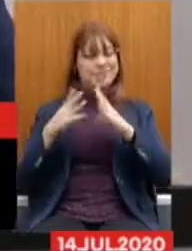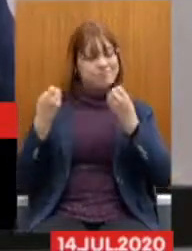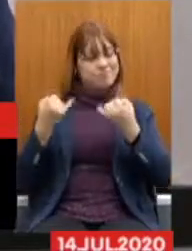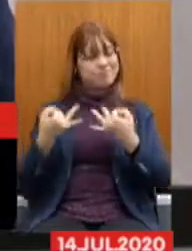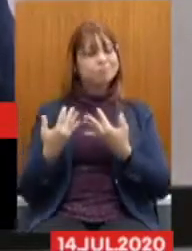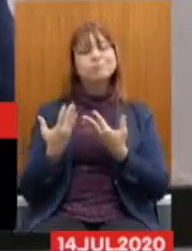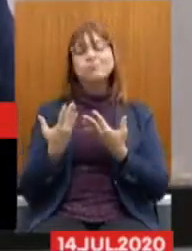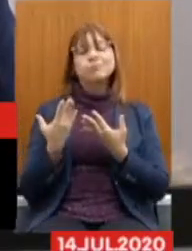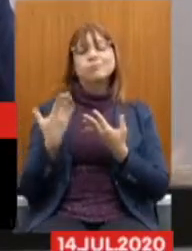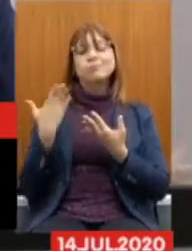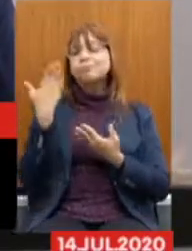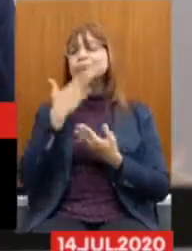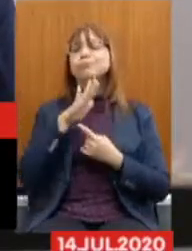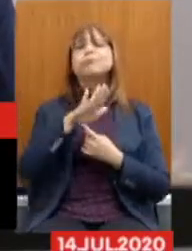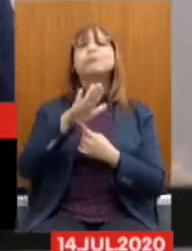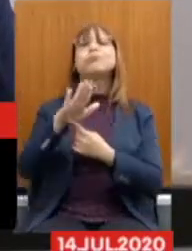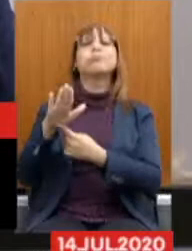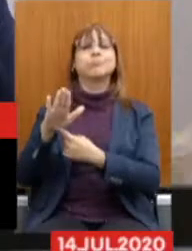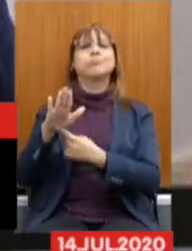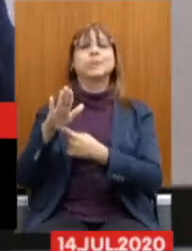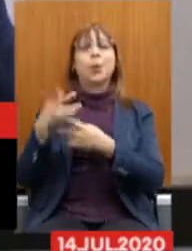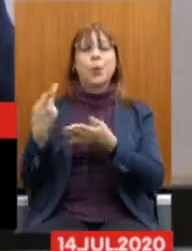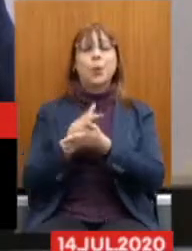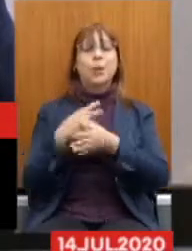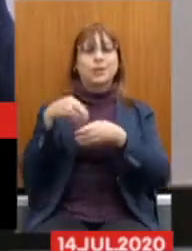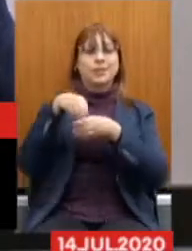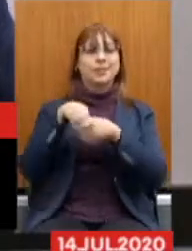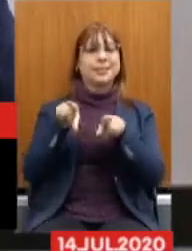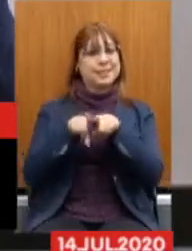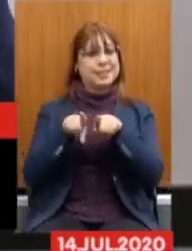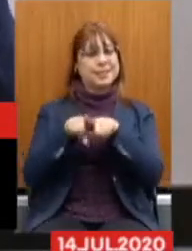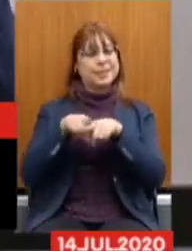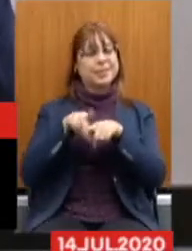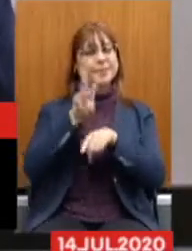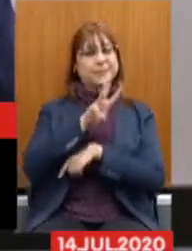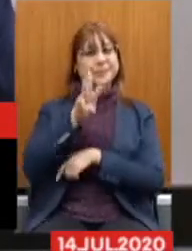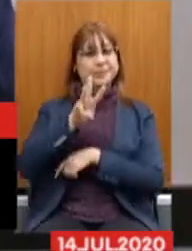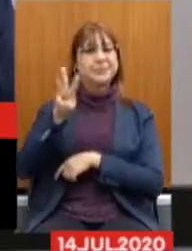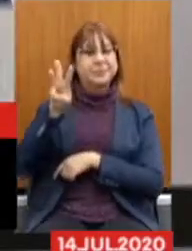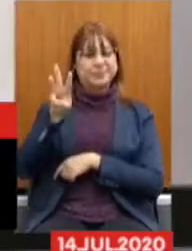aqui dentro e também pelo portal da Assembleia.